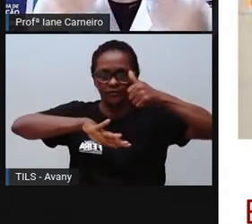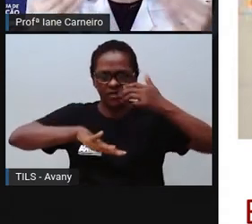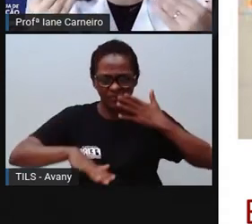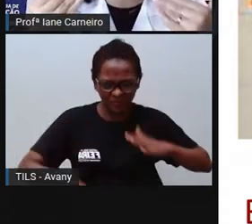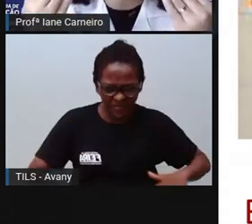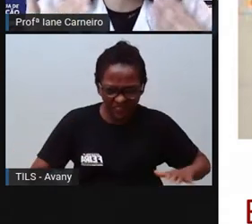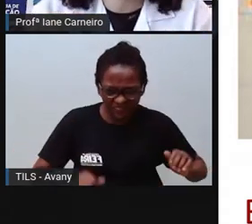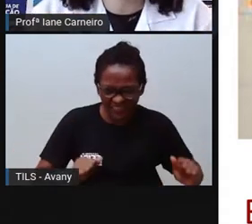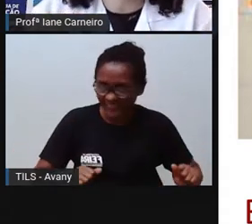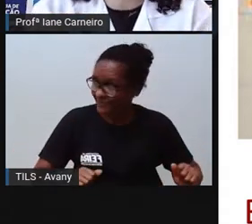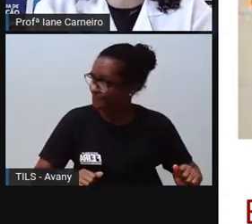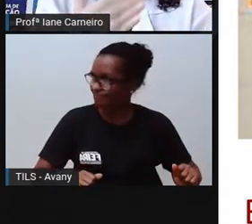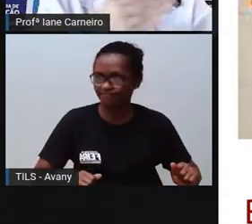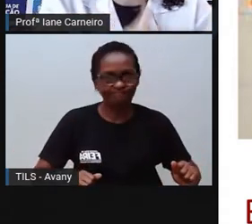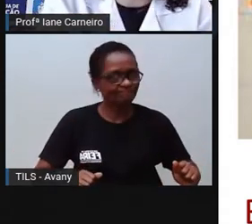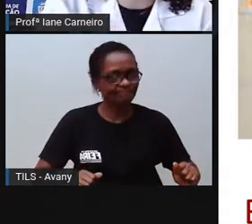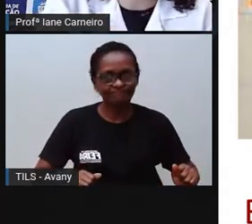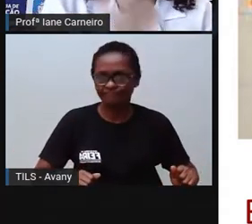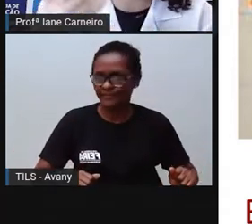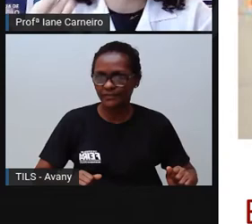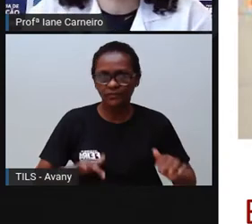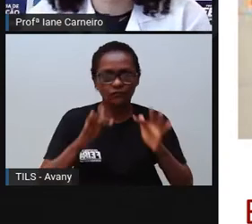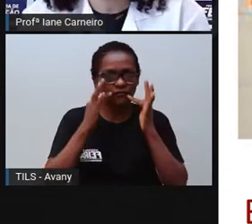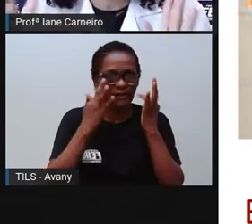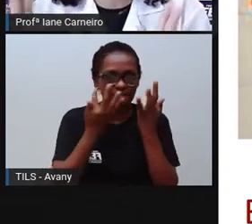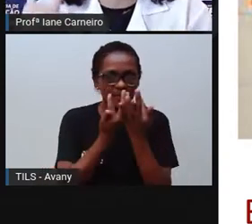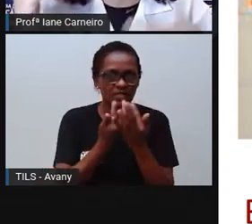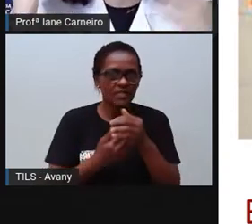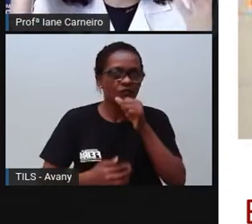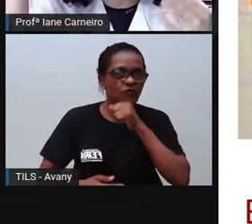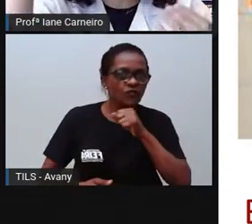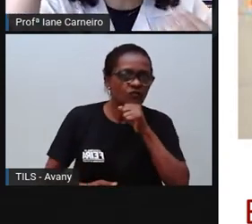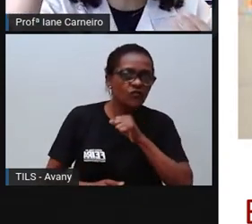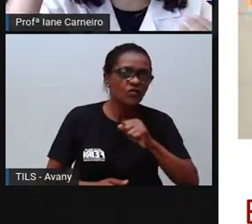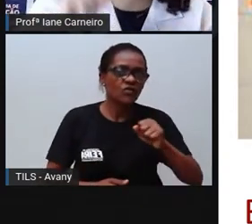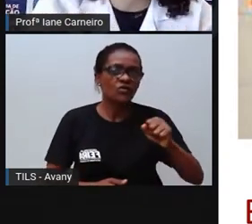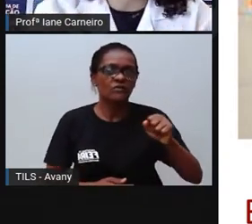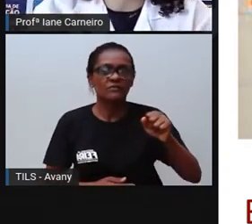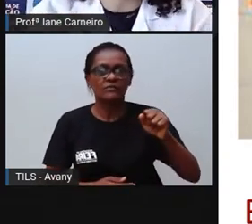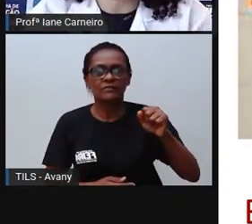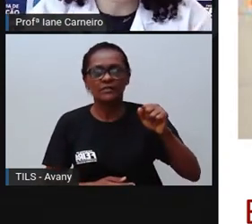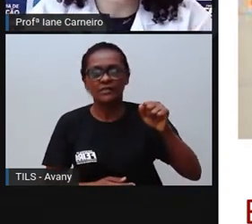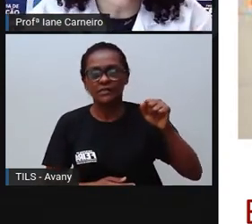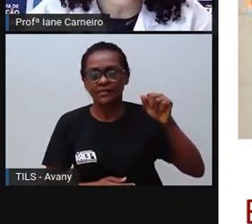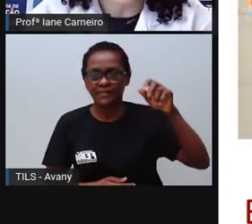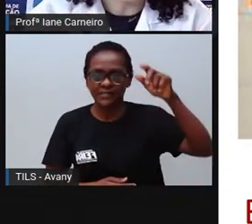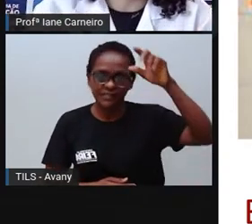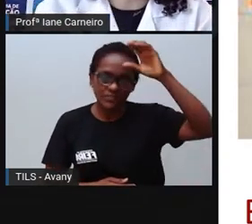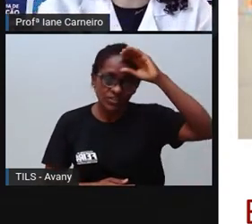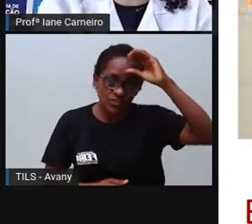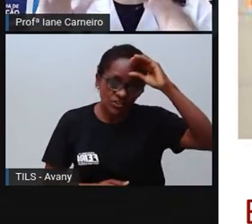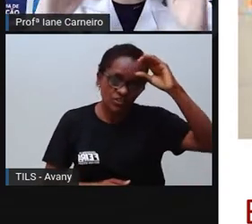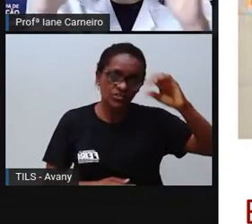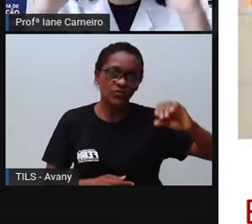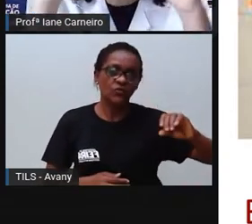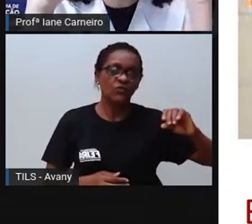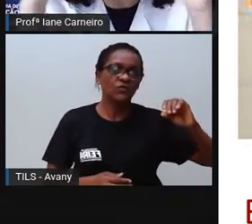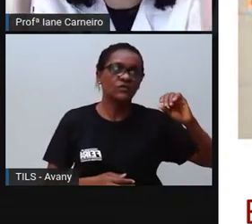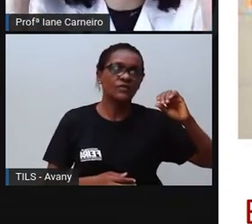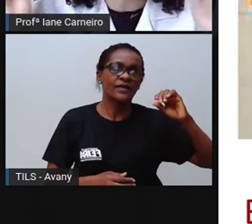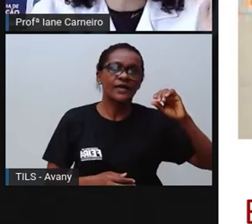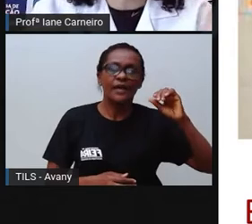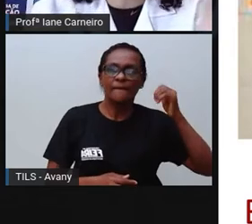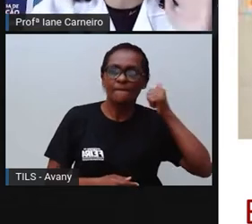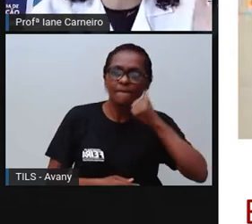ela deve pedir ajuda aos pais, ao adulto, pra que alcance, né? O objeto que ela quer pegar. Então, não é pra você